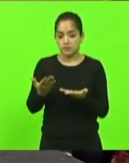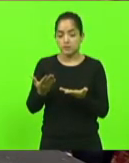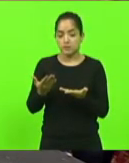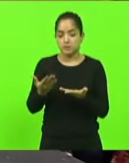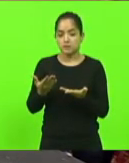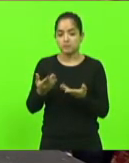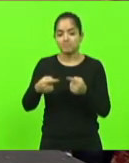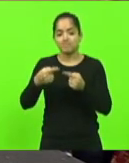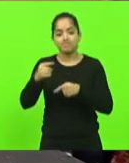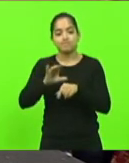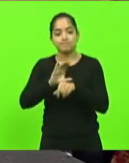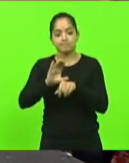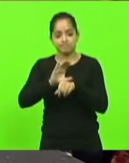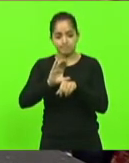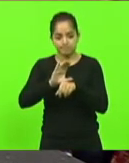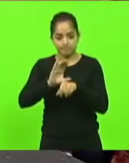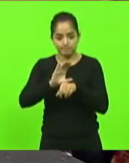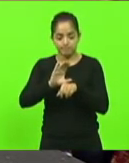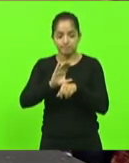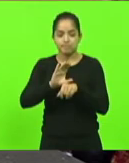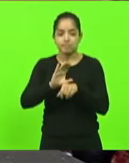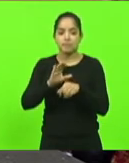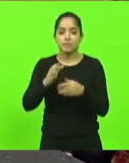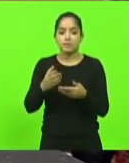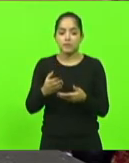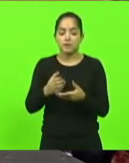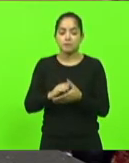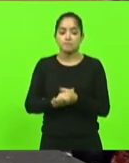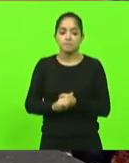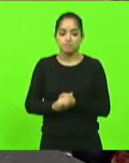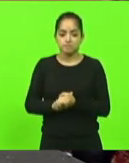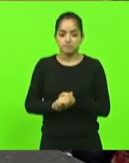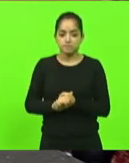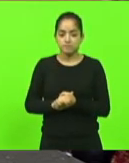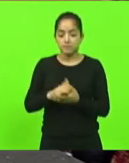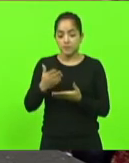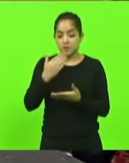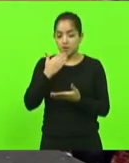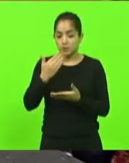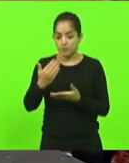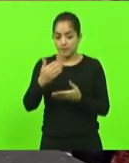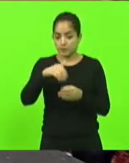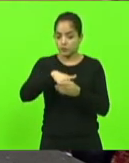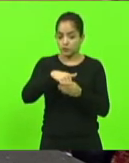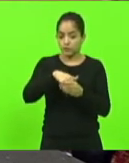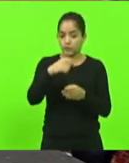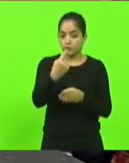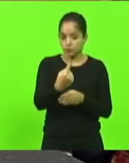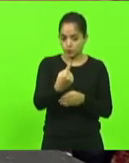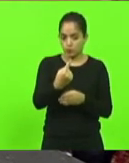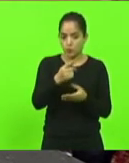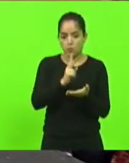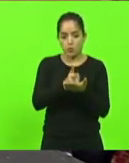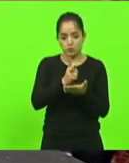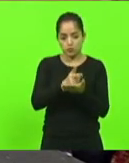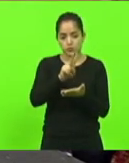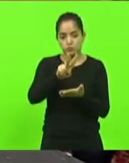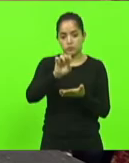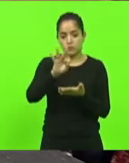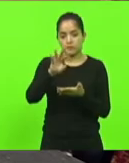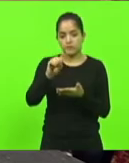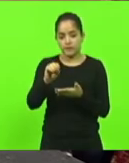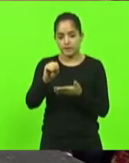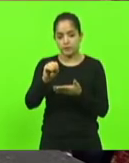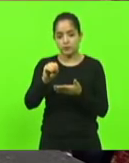inconstitucionalidade material, certo? E eu peço aqui, voto um, pela manutenção do veto, que